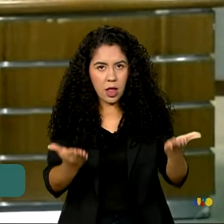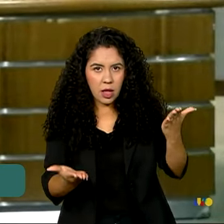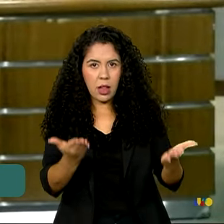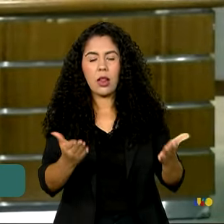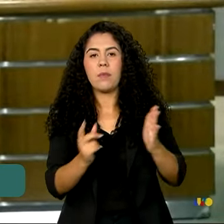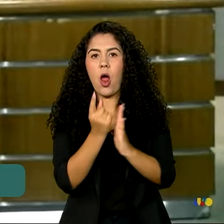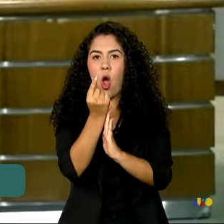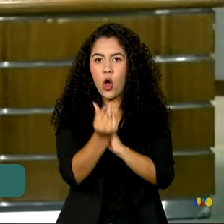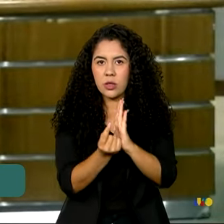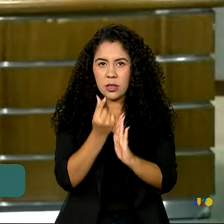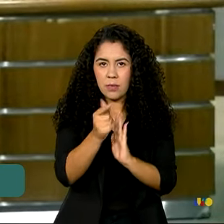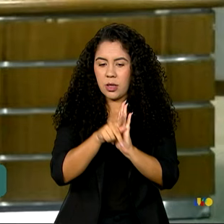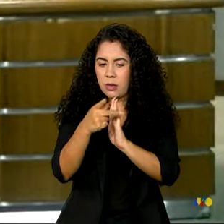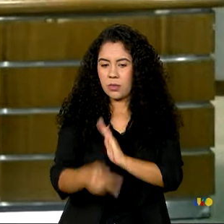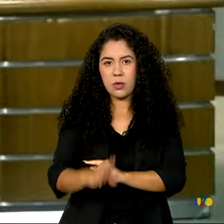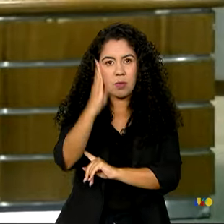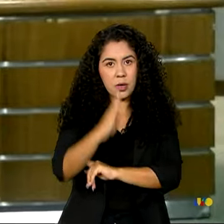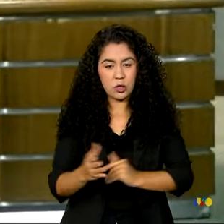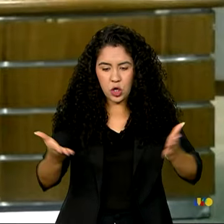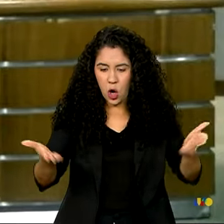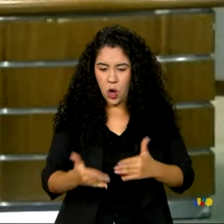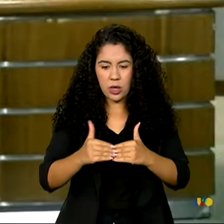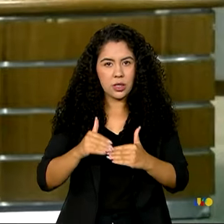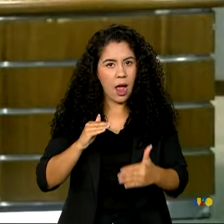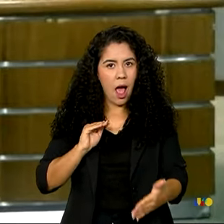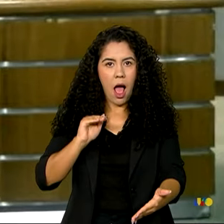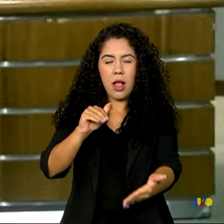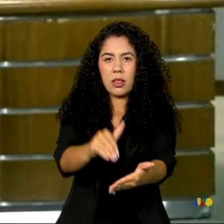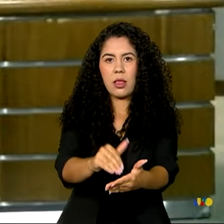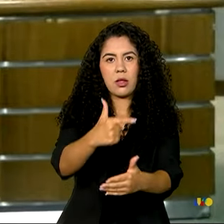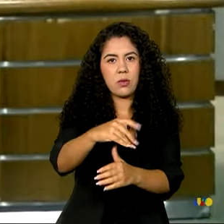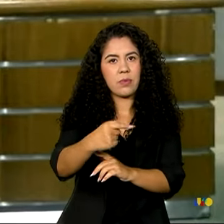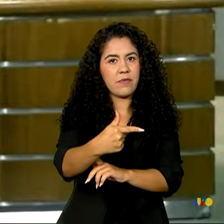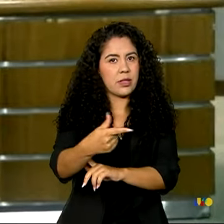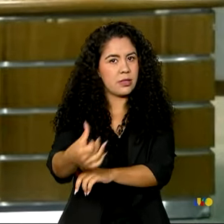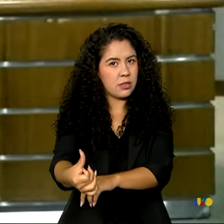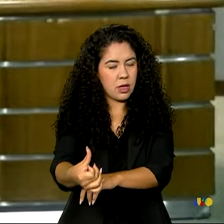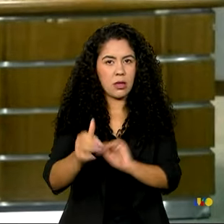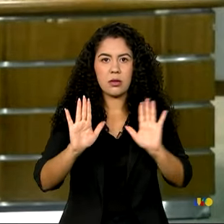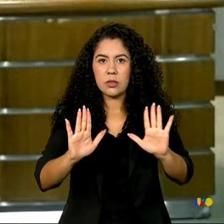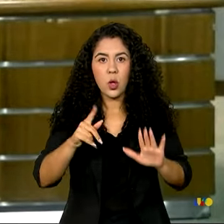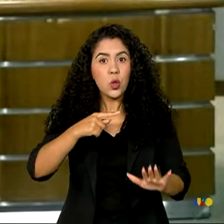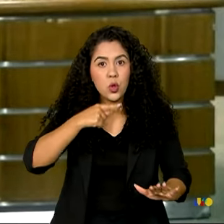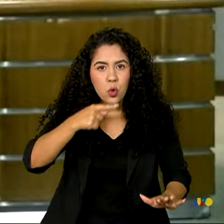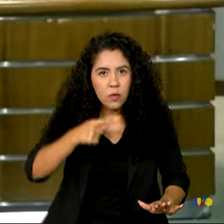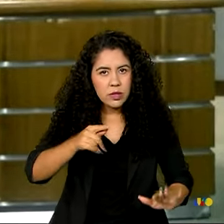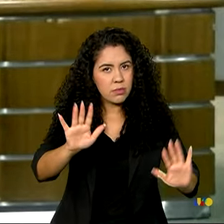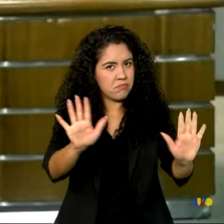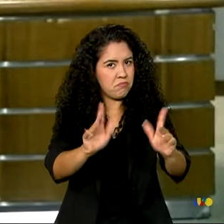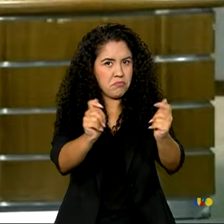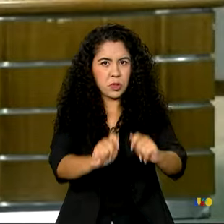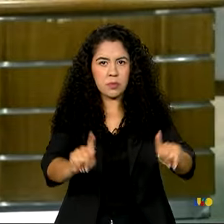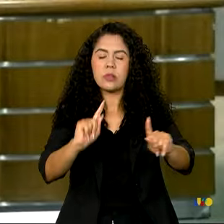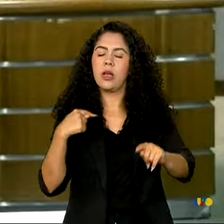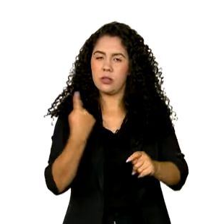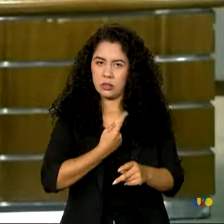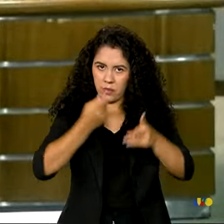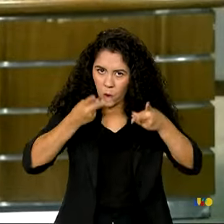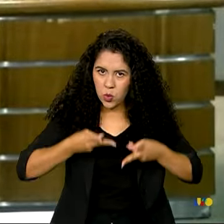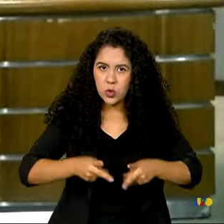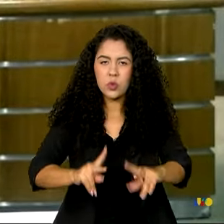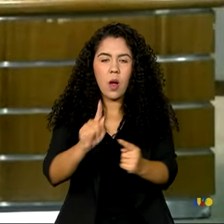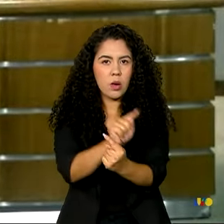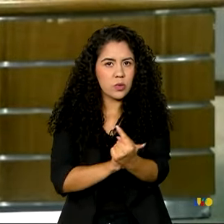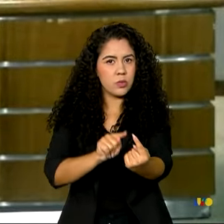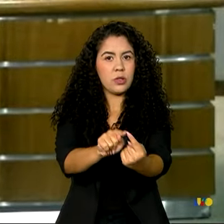país de agora até o fim do mandato do presidente Lula, que é quando a gente está aqui. Então não tenham dúvida disso, vamos seguir perseguindo a nossa meta. No